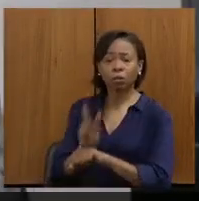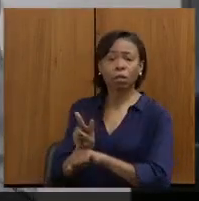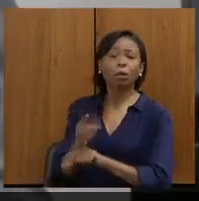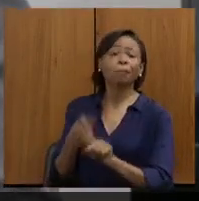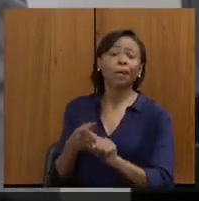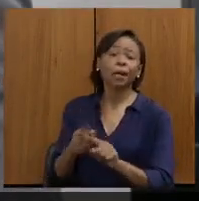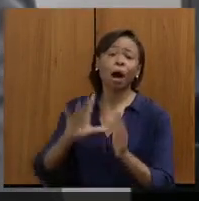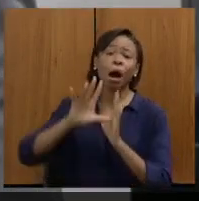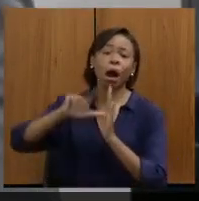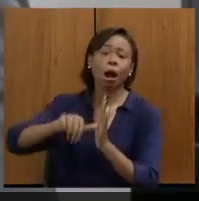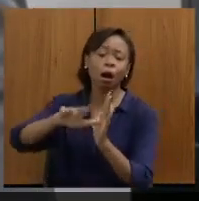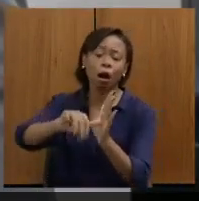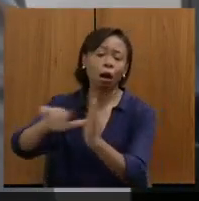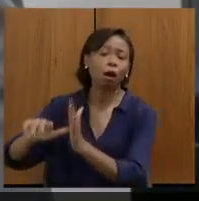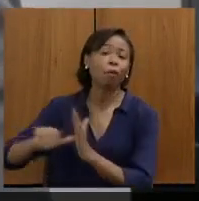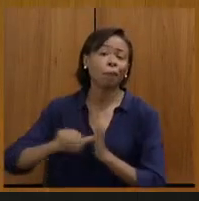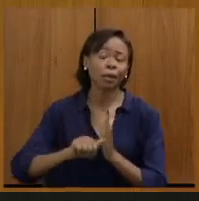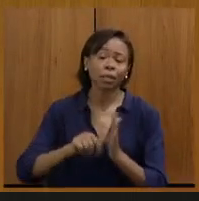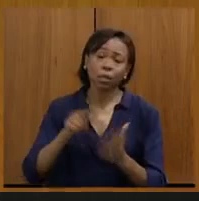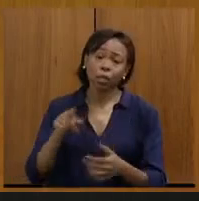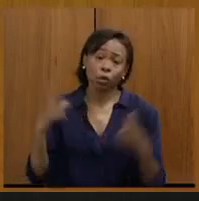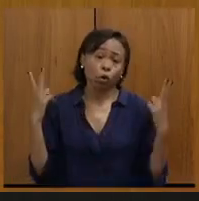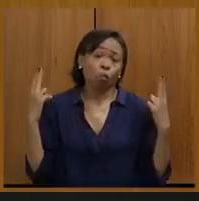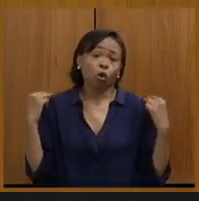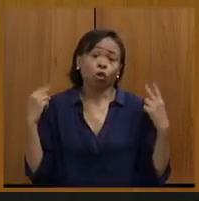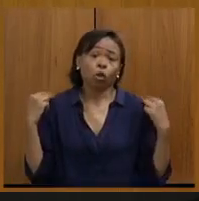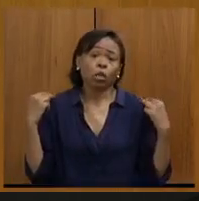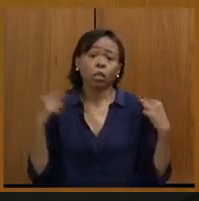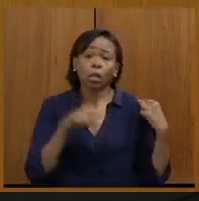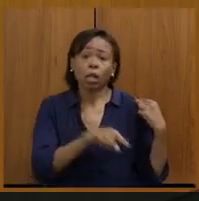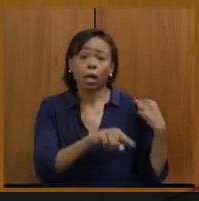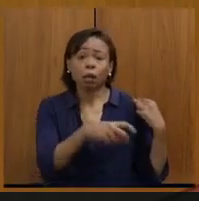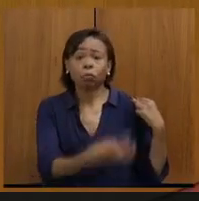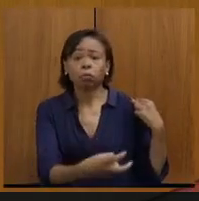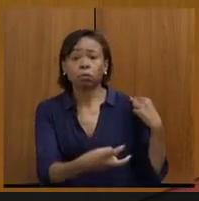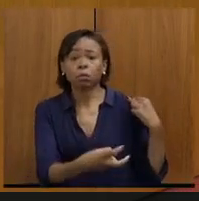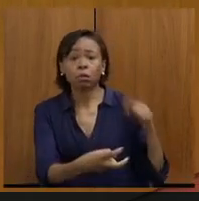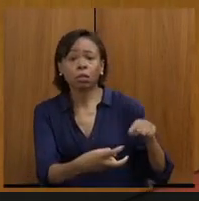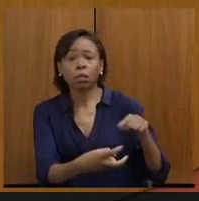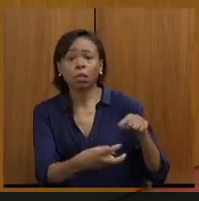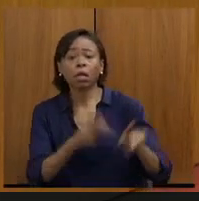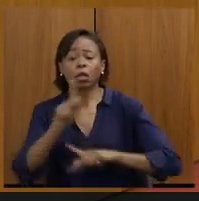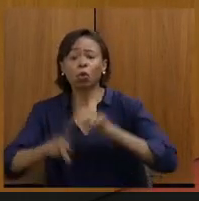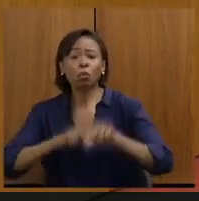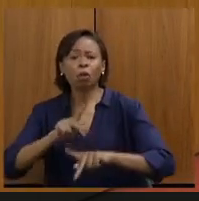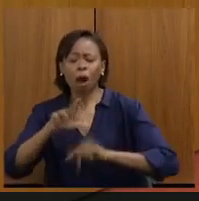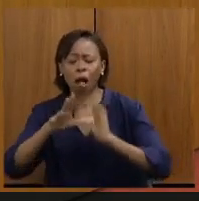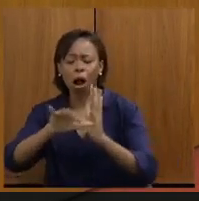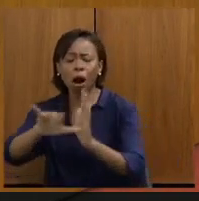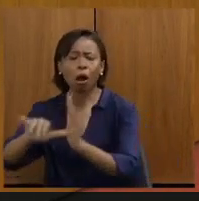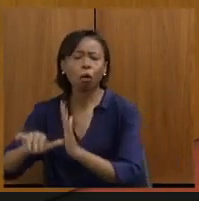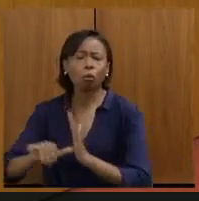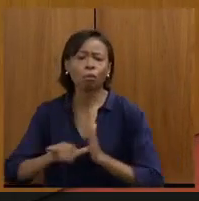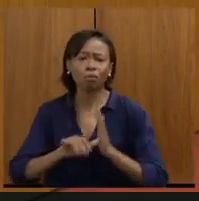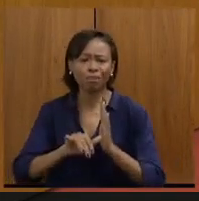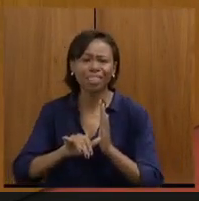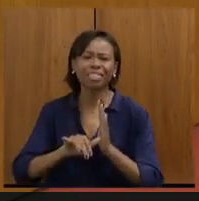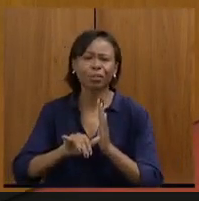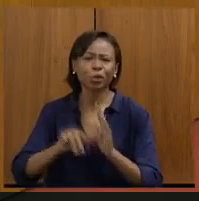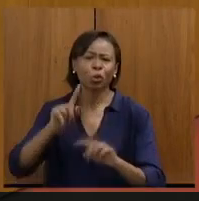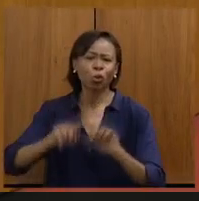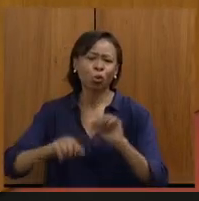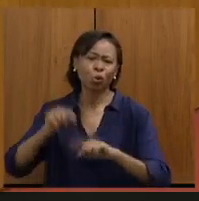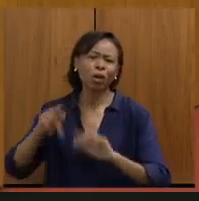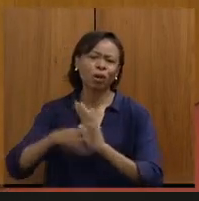e o sangue do motorista lá, nas sandálias e o povo levando as sandálias. Então, essa é uma questão